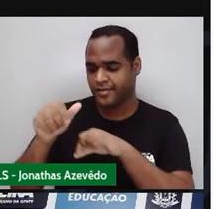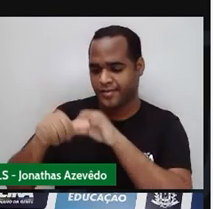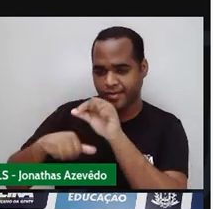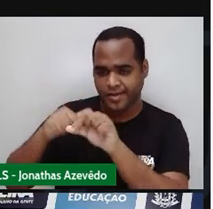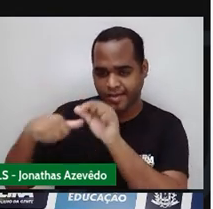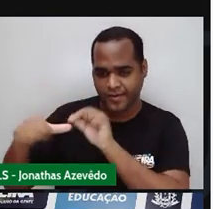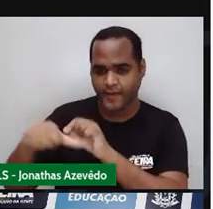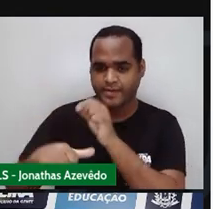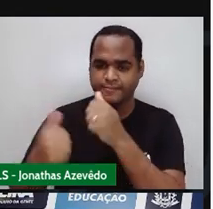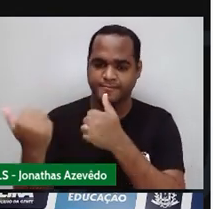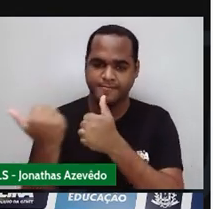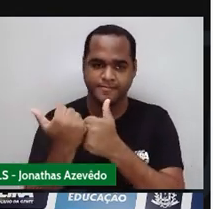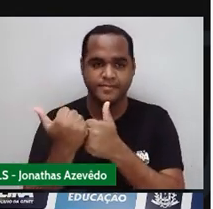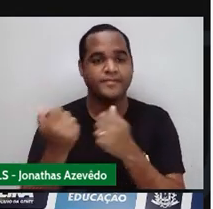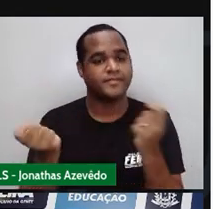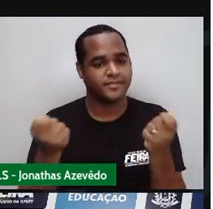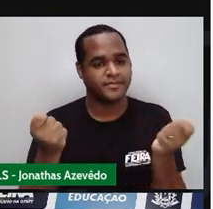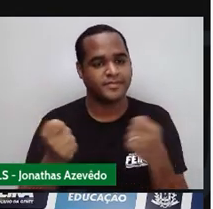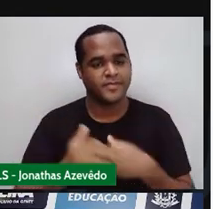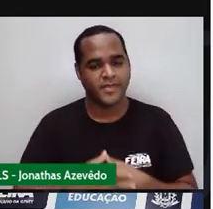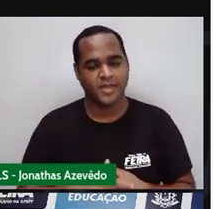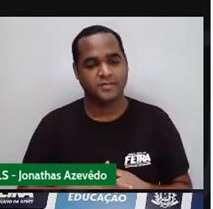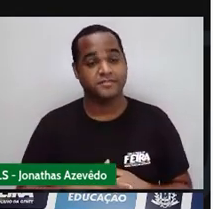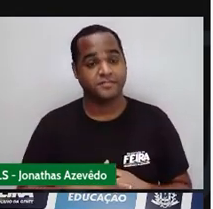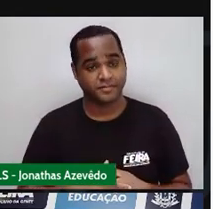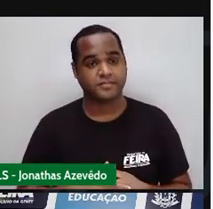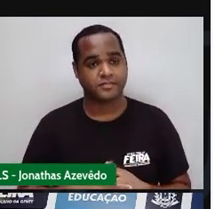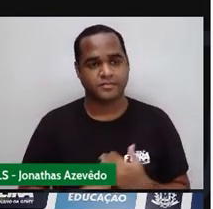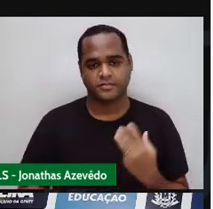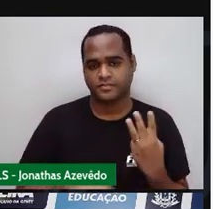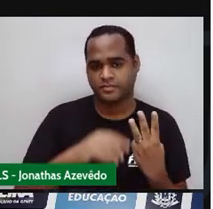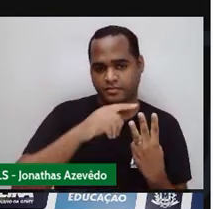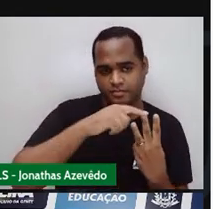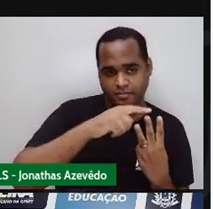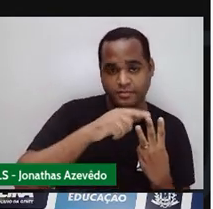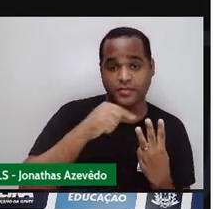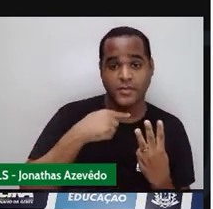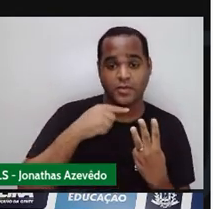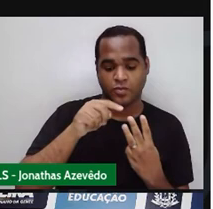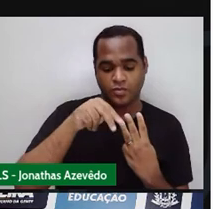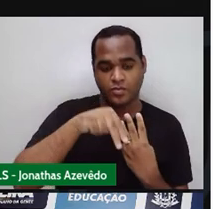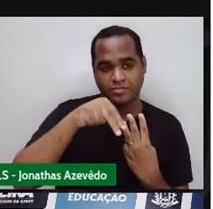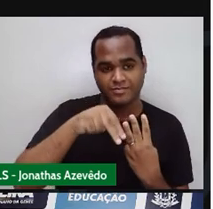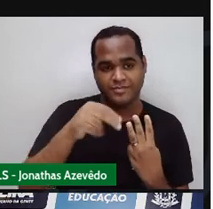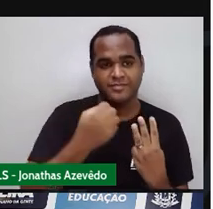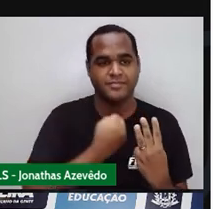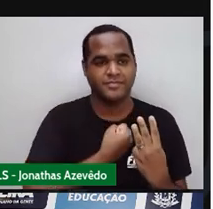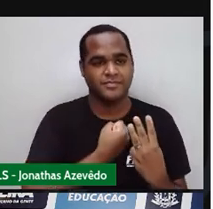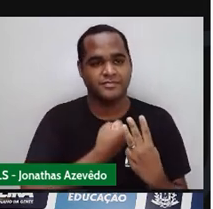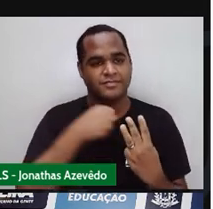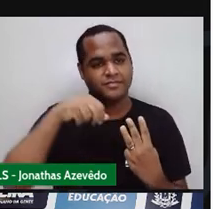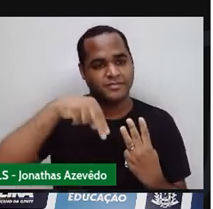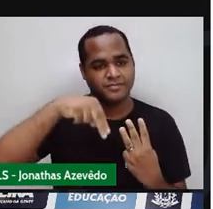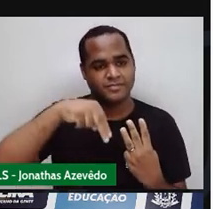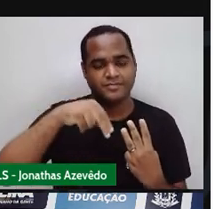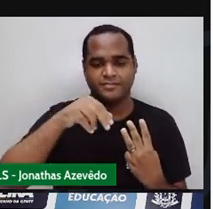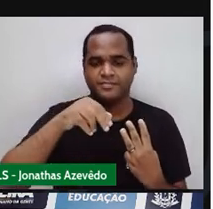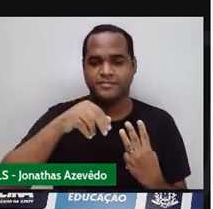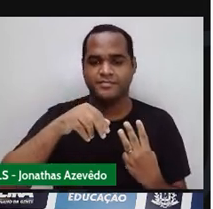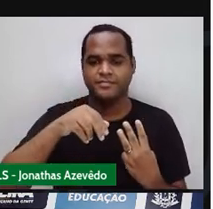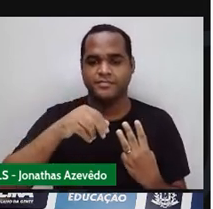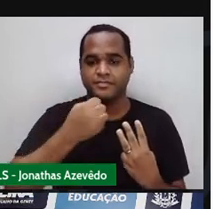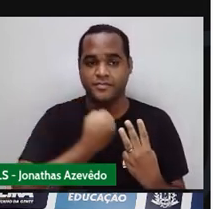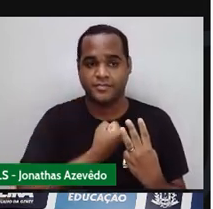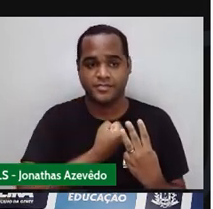Então aqui no meio Eu chamei esse número de N O antecessor dele Né?